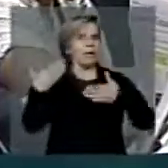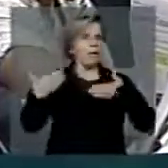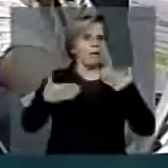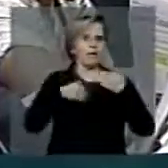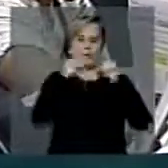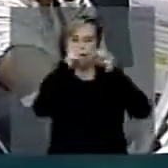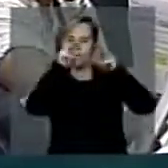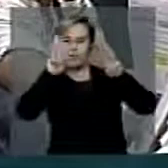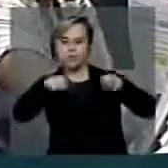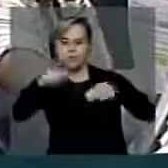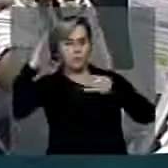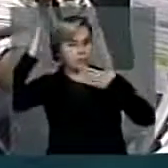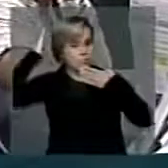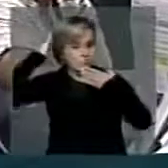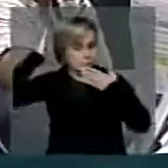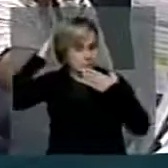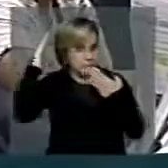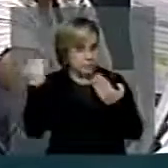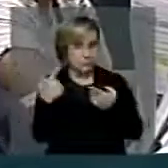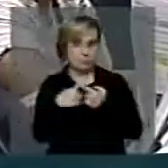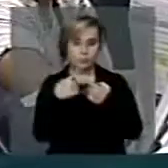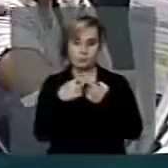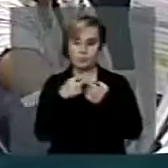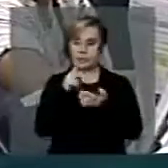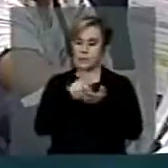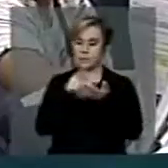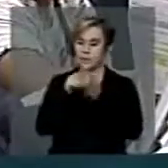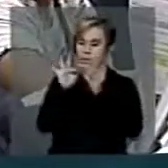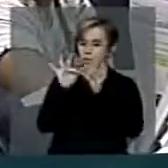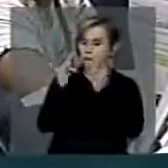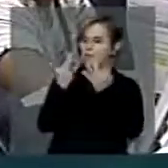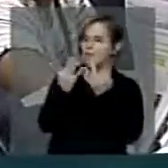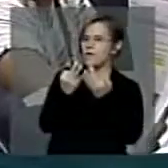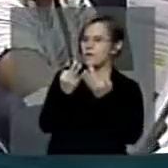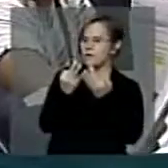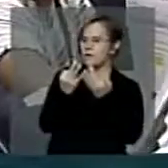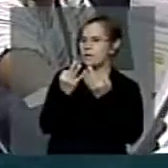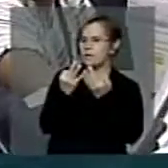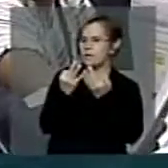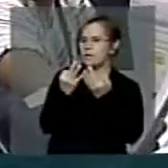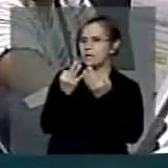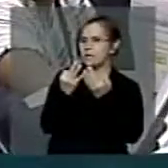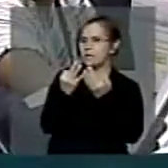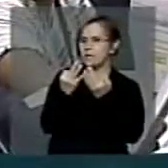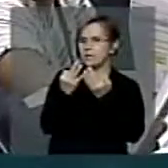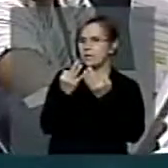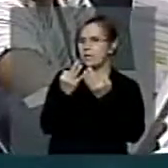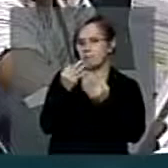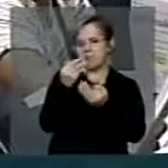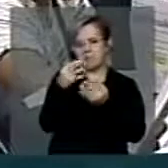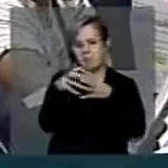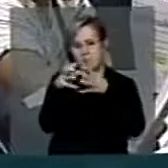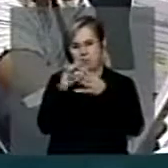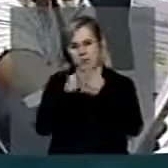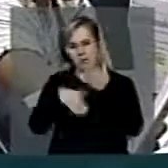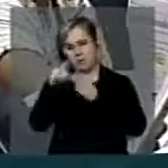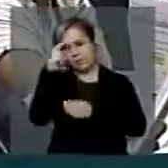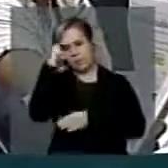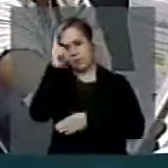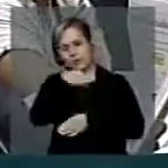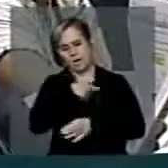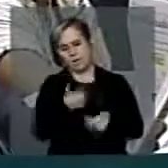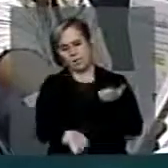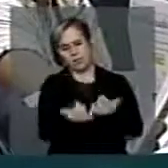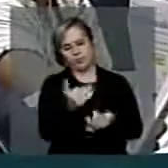Museu do IND, porque, com certeza, a família Lupion achava que tinha sido tocado o fogo. O texto, as